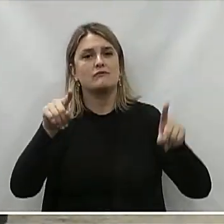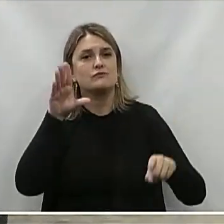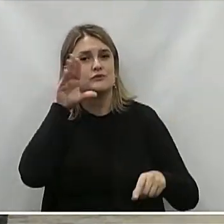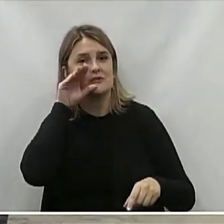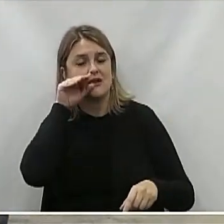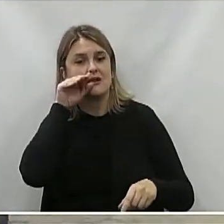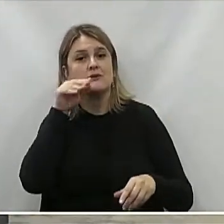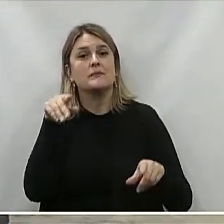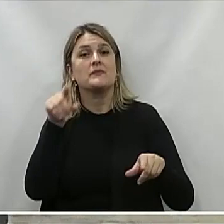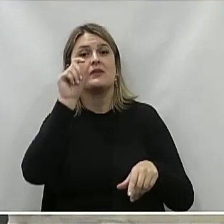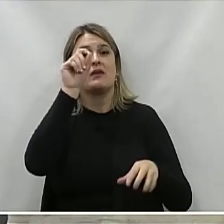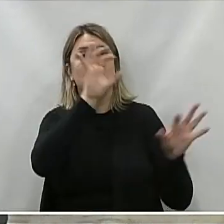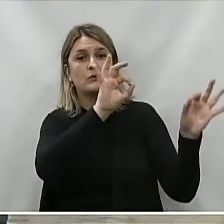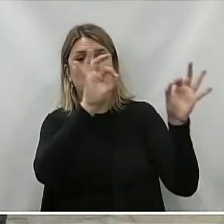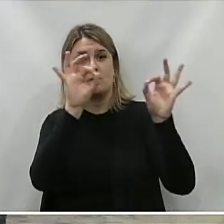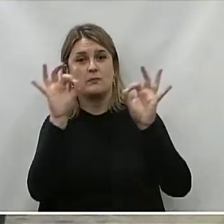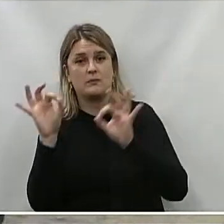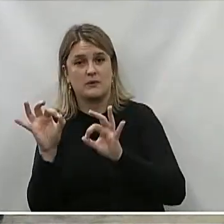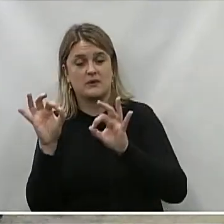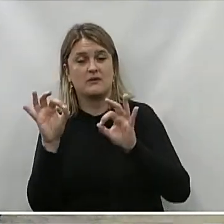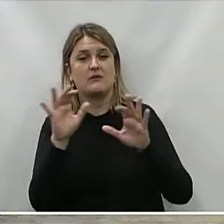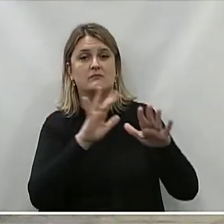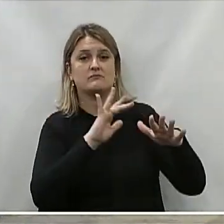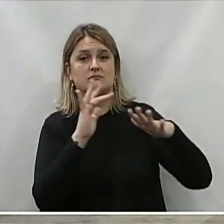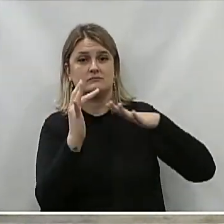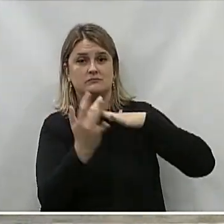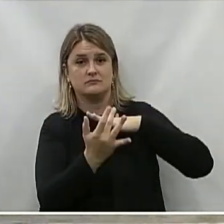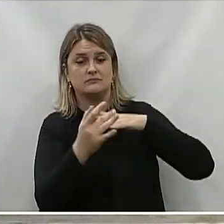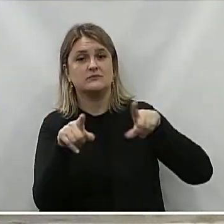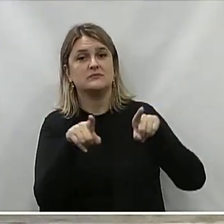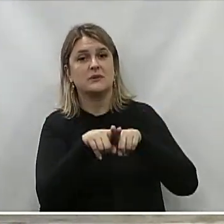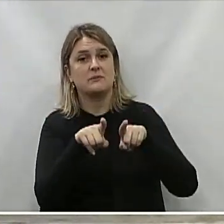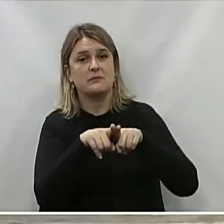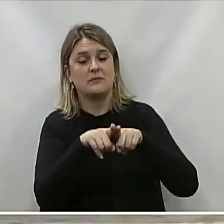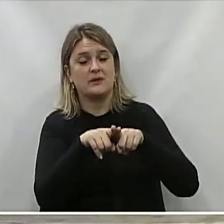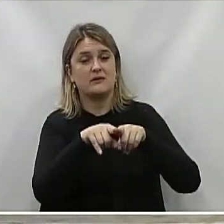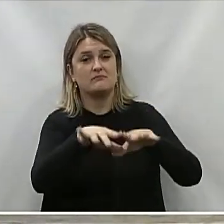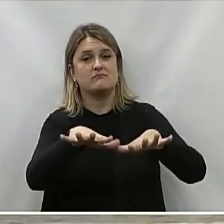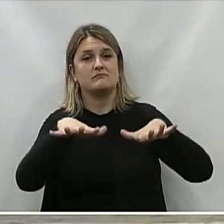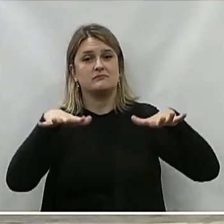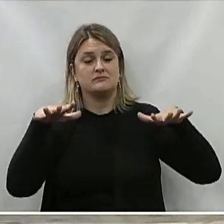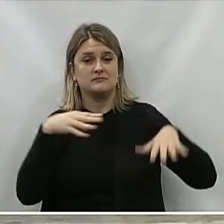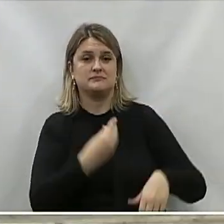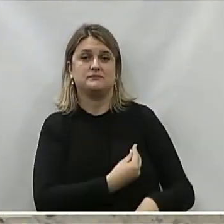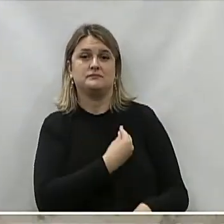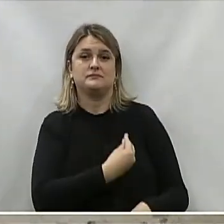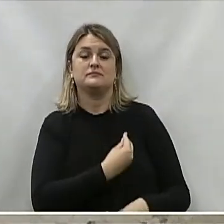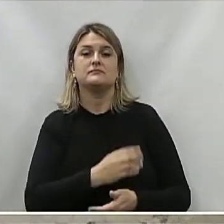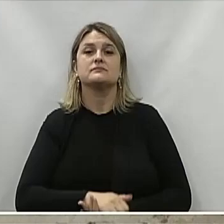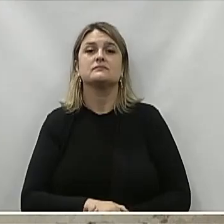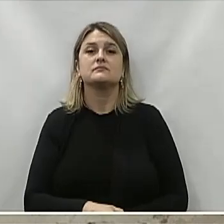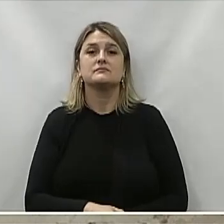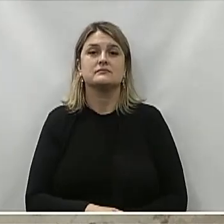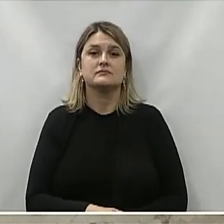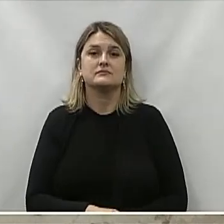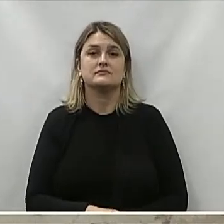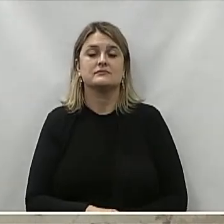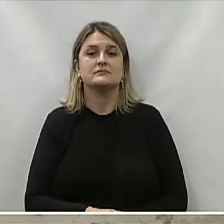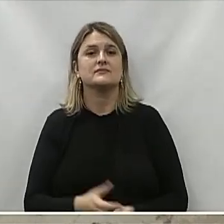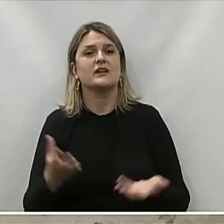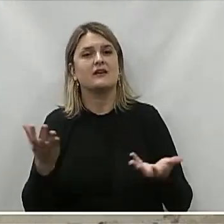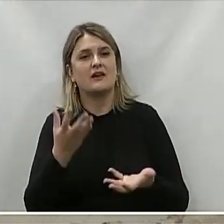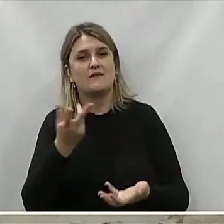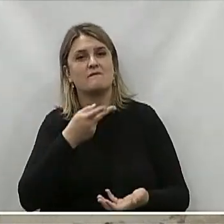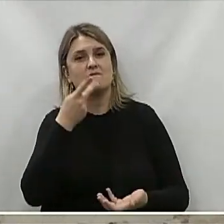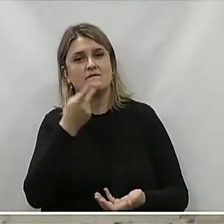casa Aos que nos acompanham Pelas redes sociais Mídias Aos que se encontram Aqui presentes Gostaria de